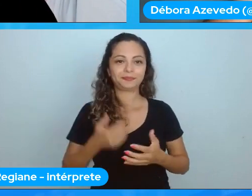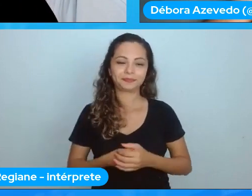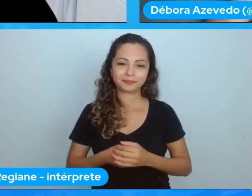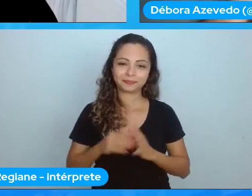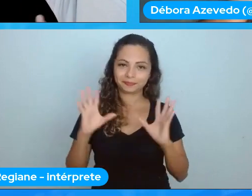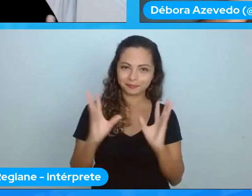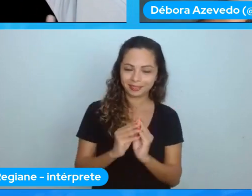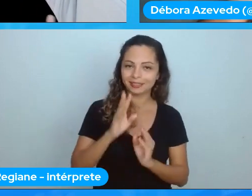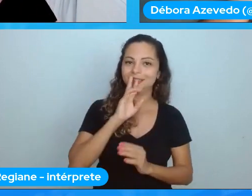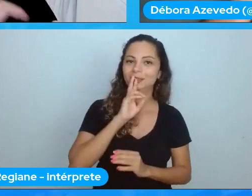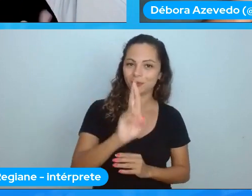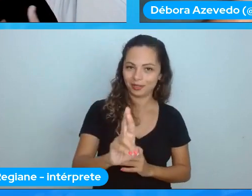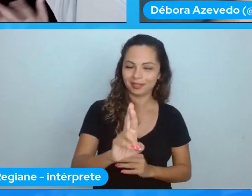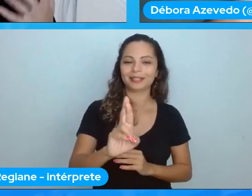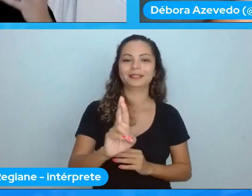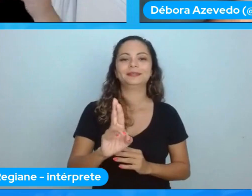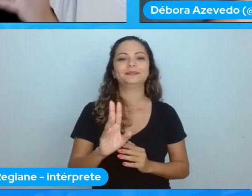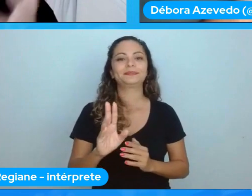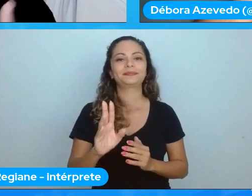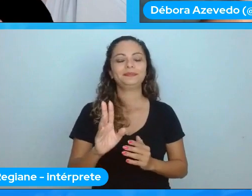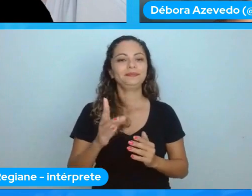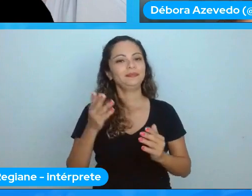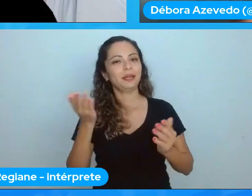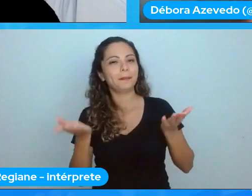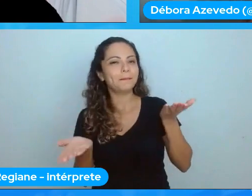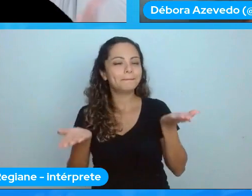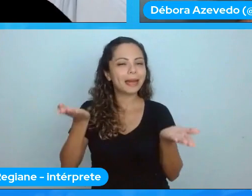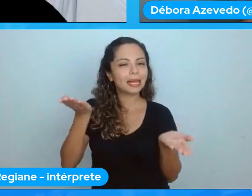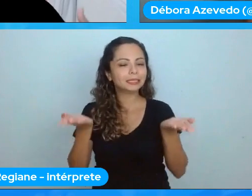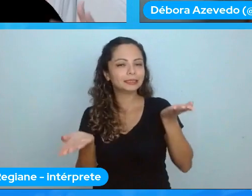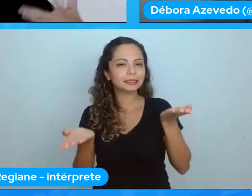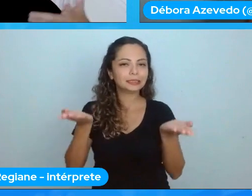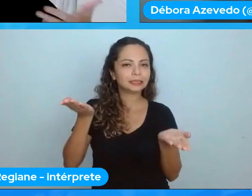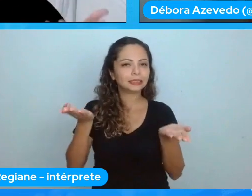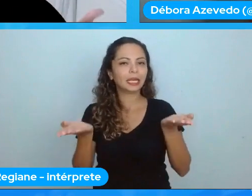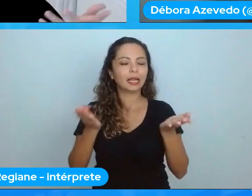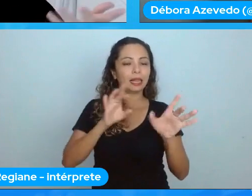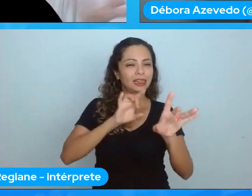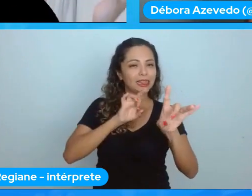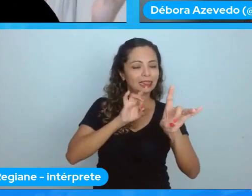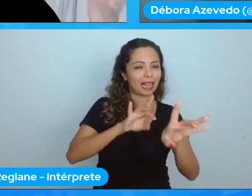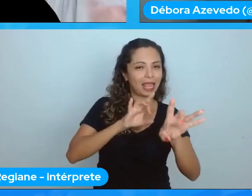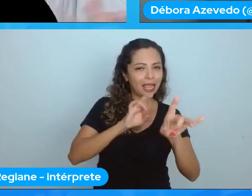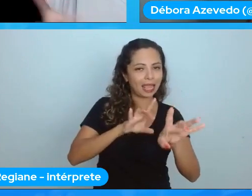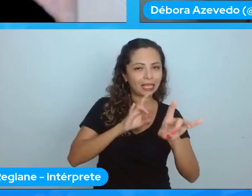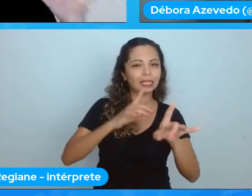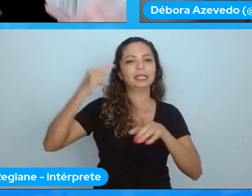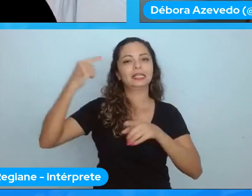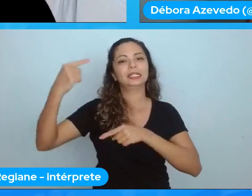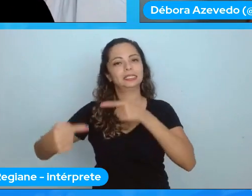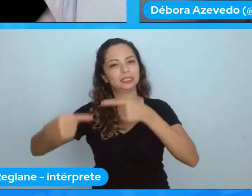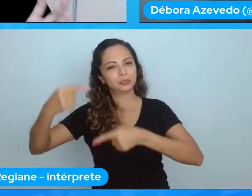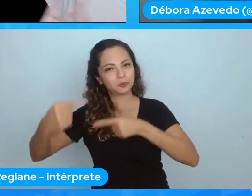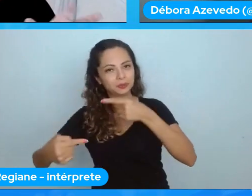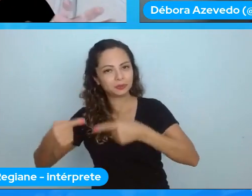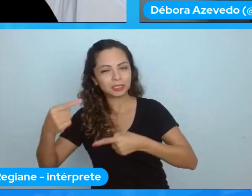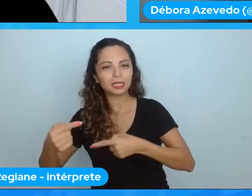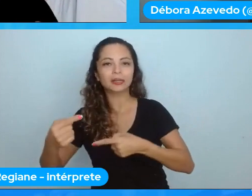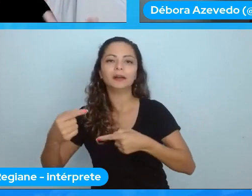várias coisas eu acho que essa coisa do balanceia um pouco do técnico um pouco de discussões tenha momentos